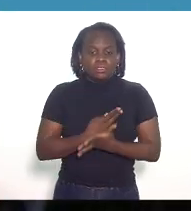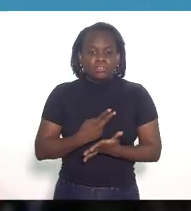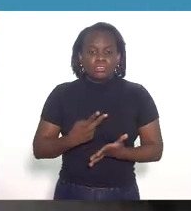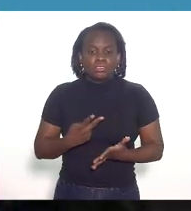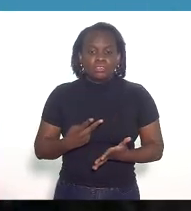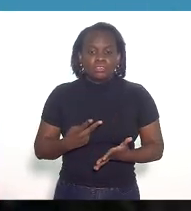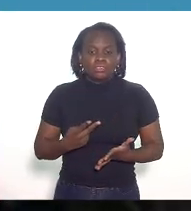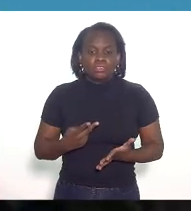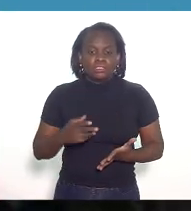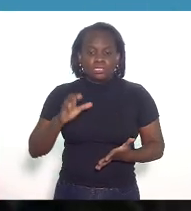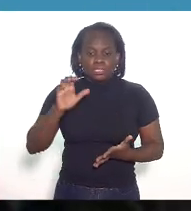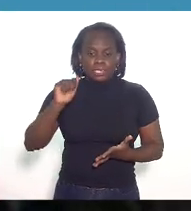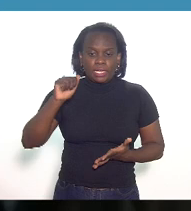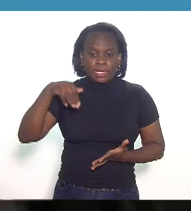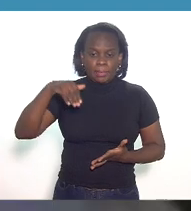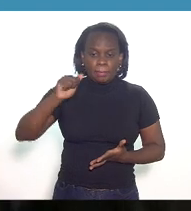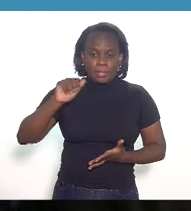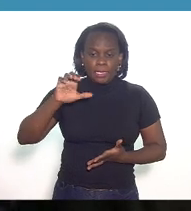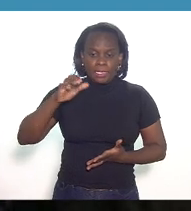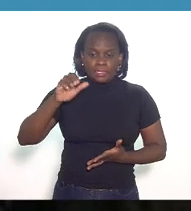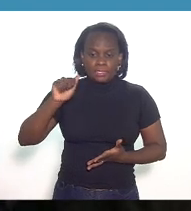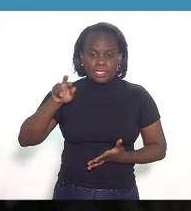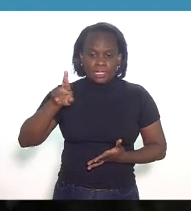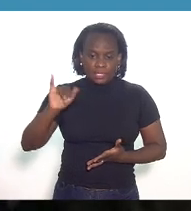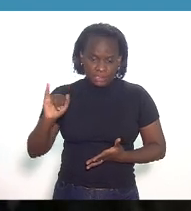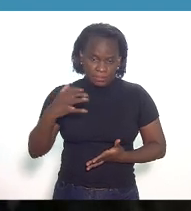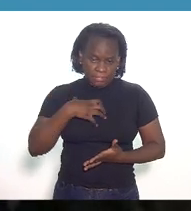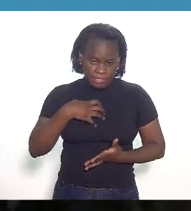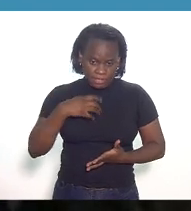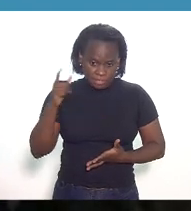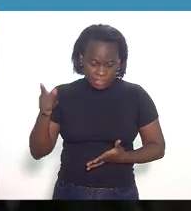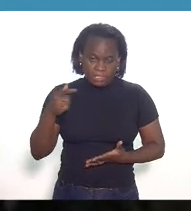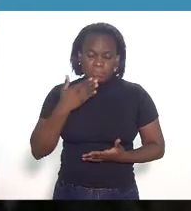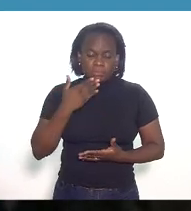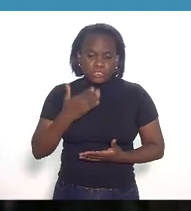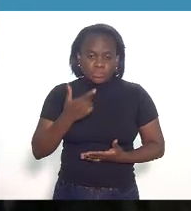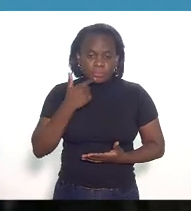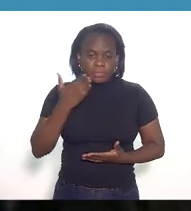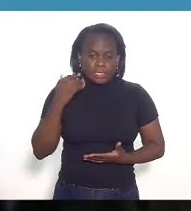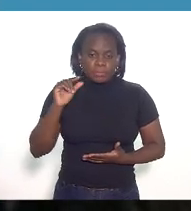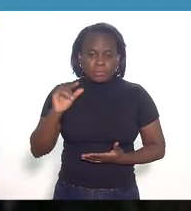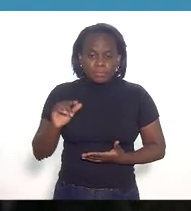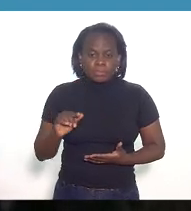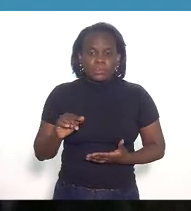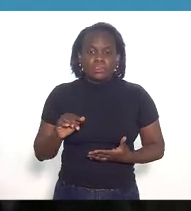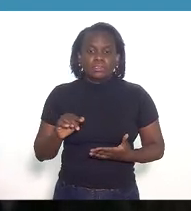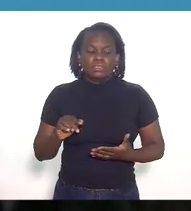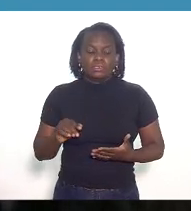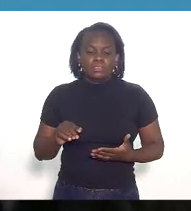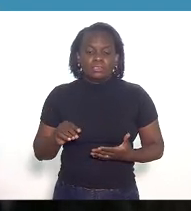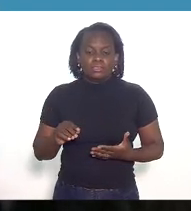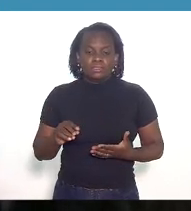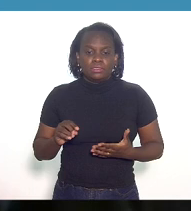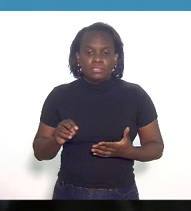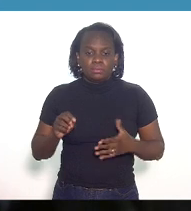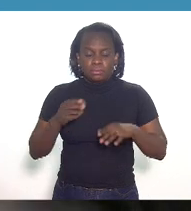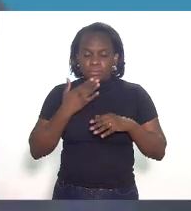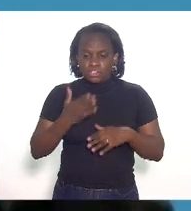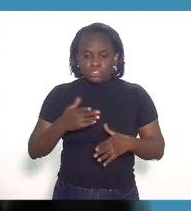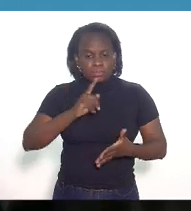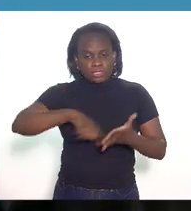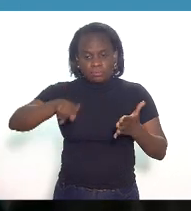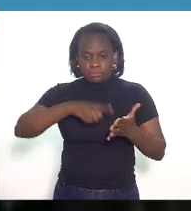Camassari que recentemente ela pediu para ter sua outorga revogada